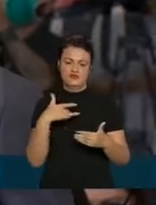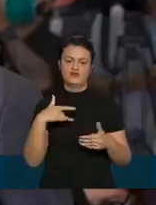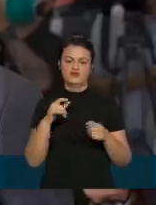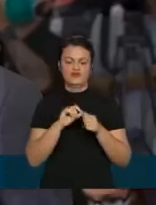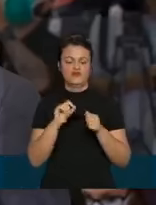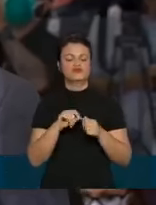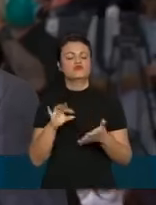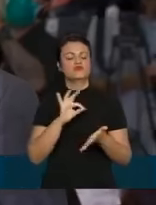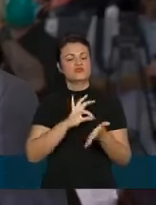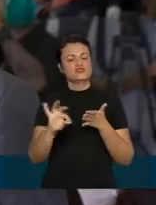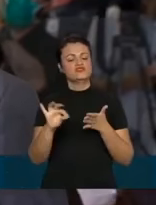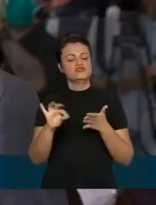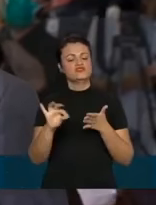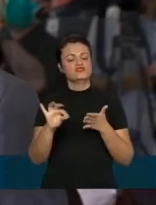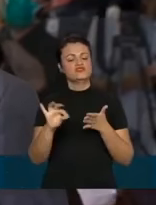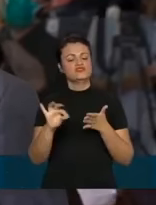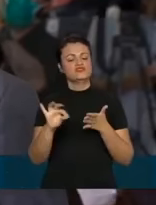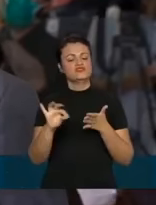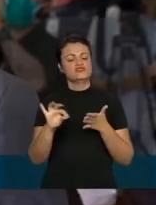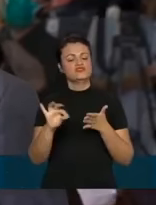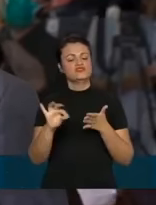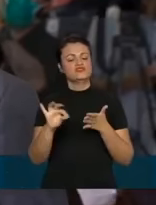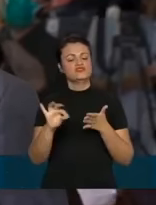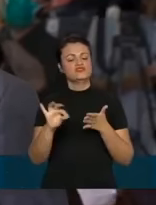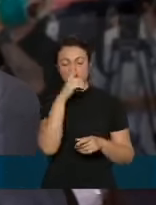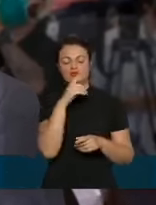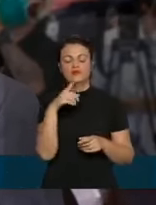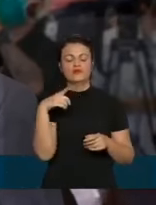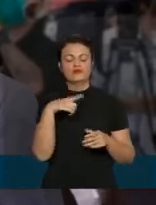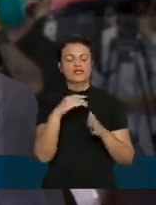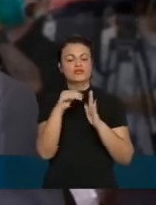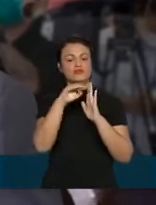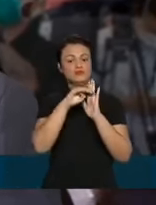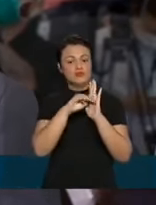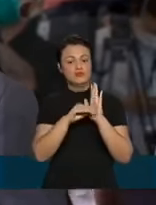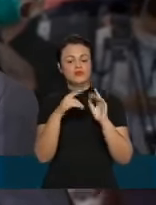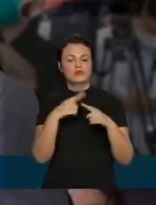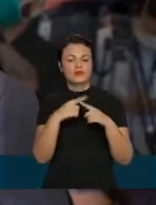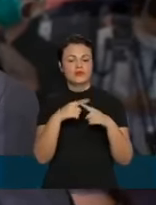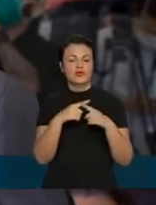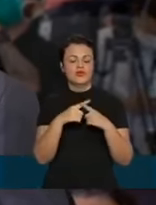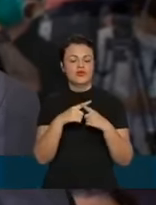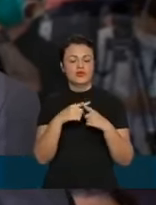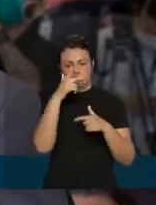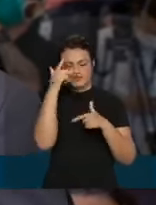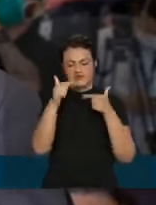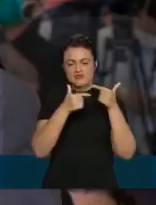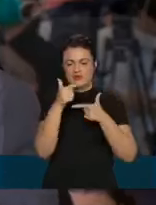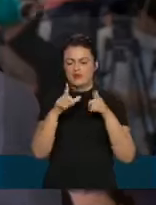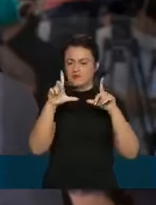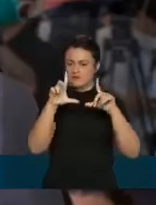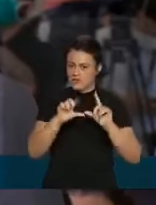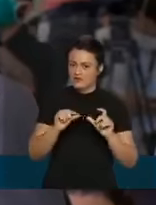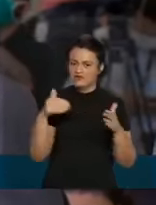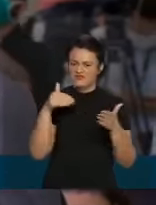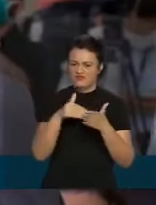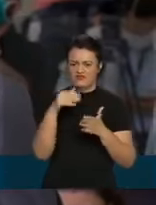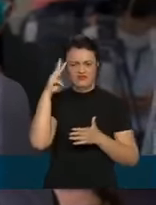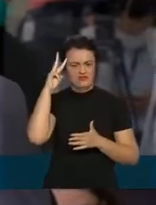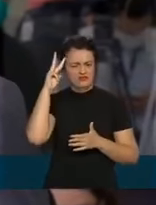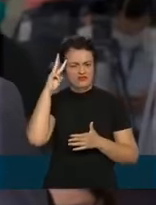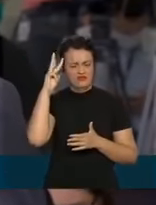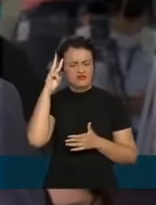é que o registro de casos nos fins de semana, ele tende a reduzir, porque você tem menos equipes trabalhando, e que até terça-feira,